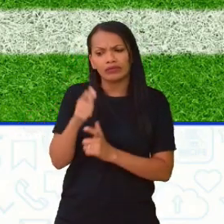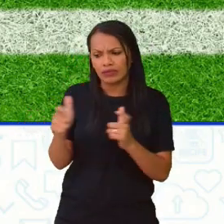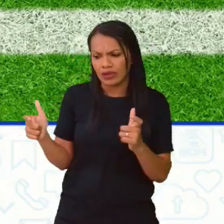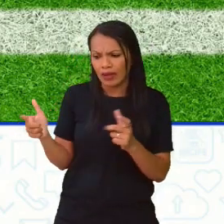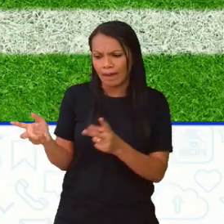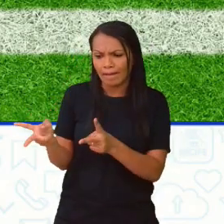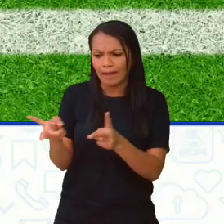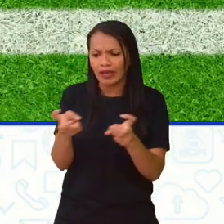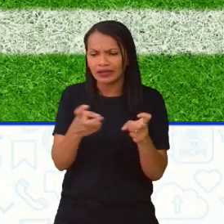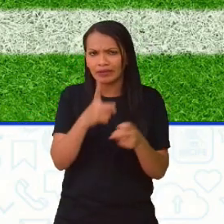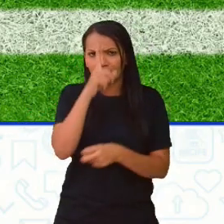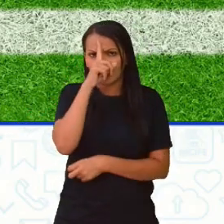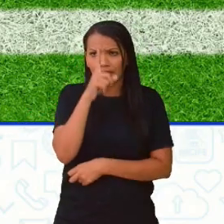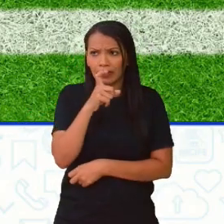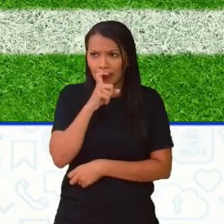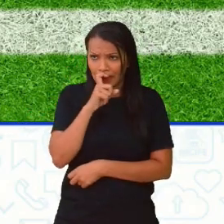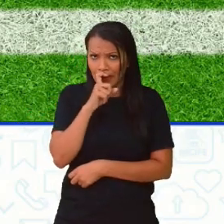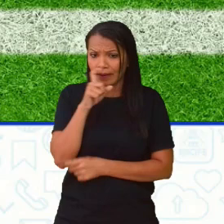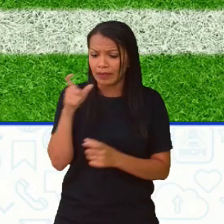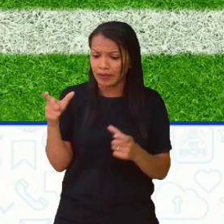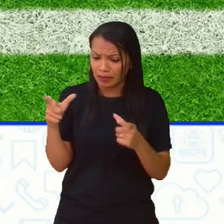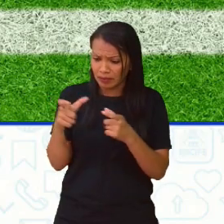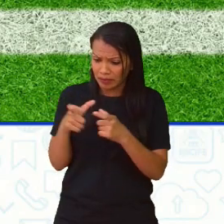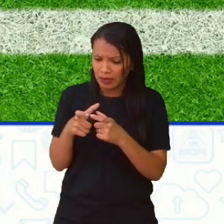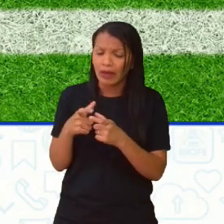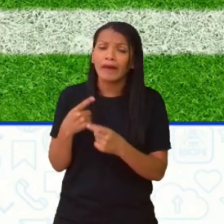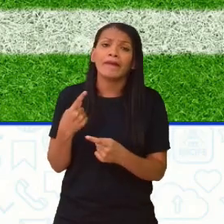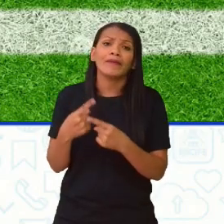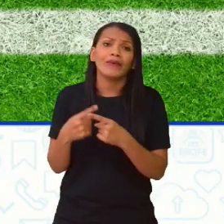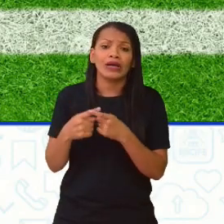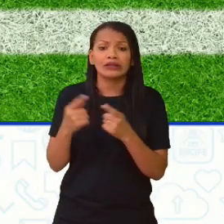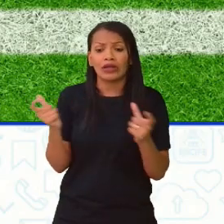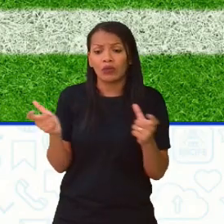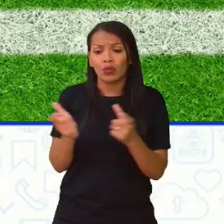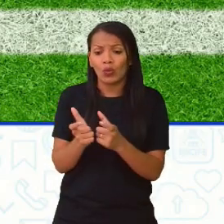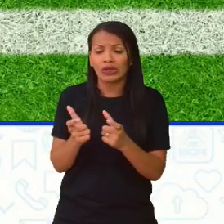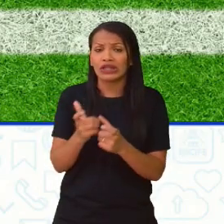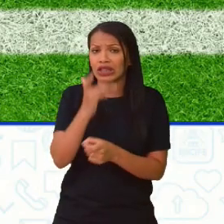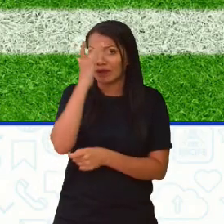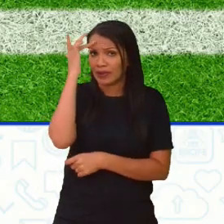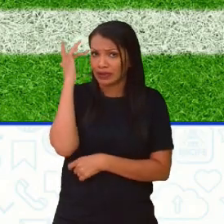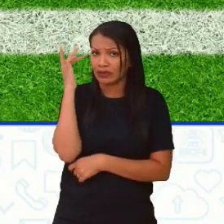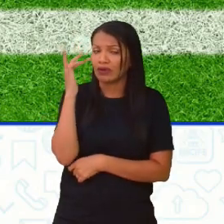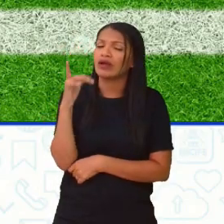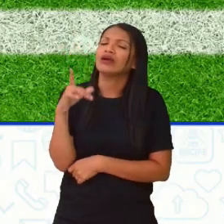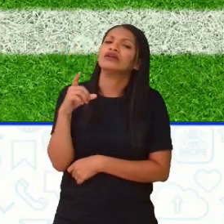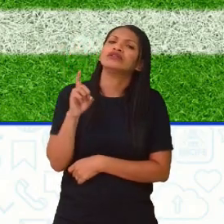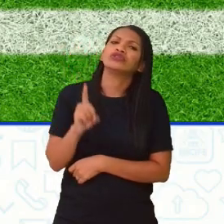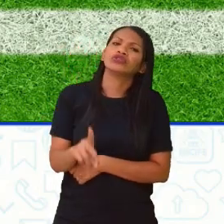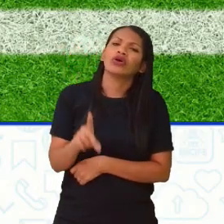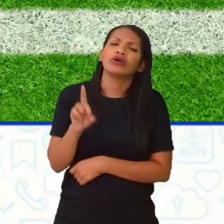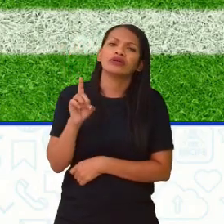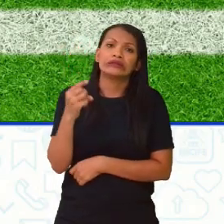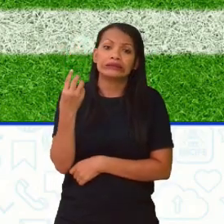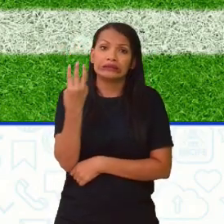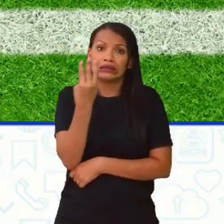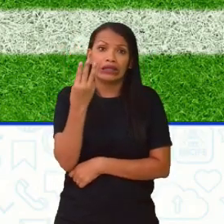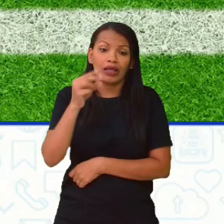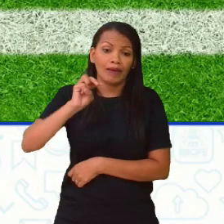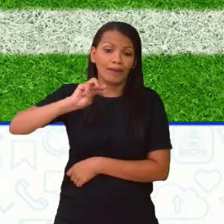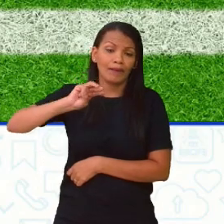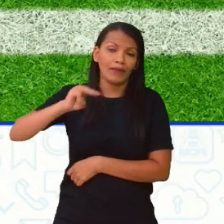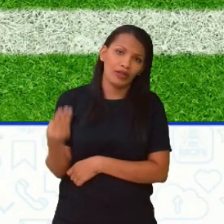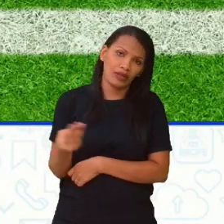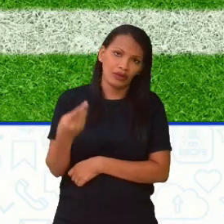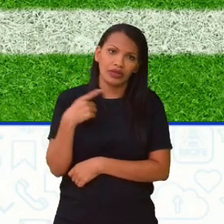percebe que o Catar é um país pequeno, né? É por causa da quantidade de pessoas. Então, a gente tem só 3 milhões de habitantes, se gente